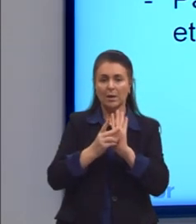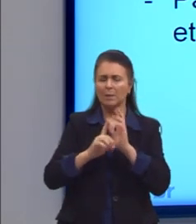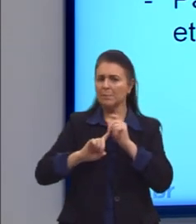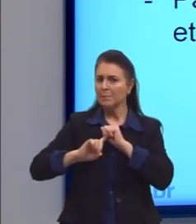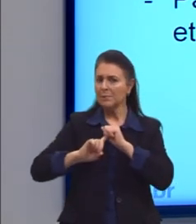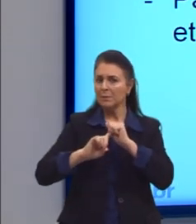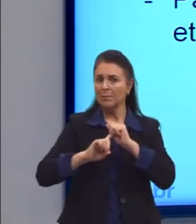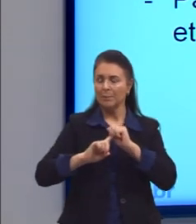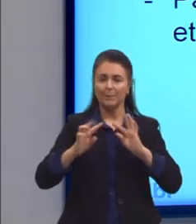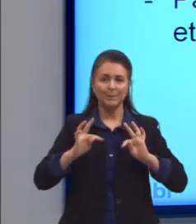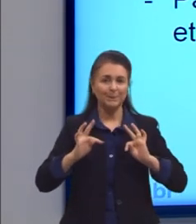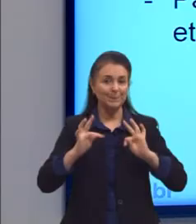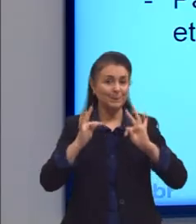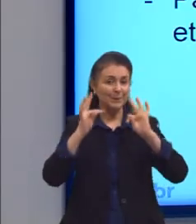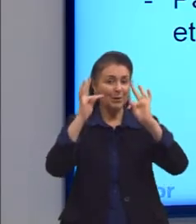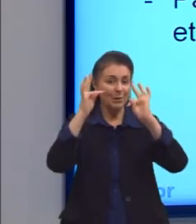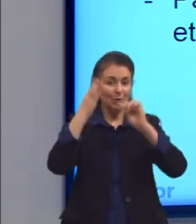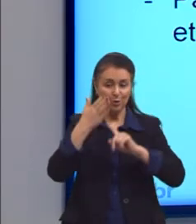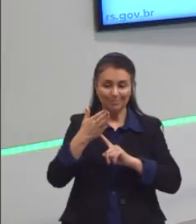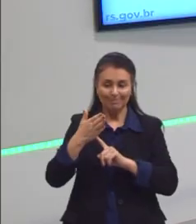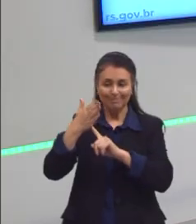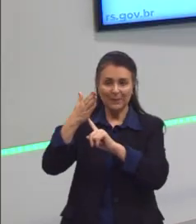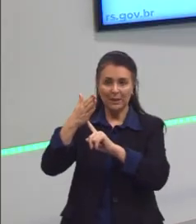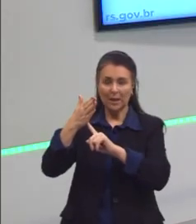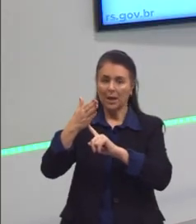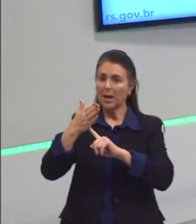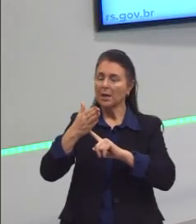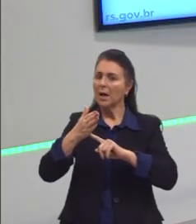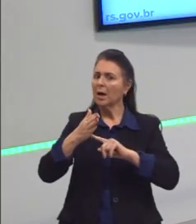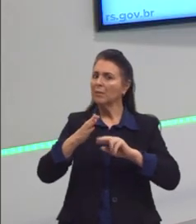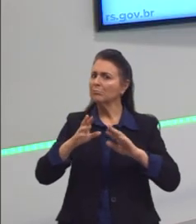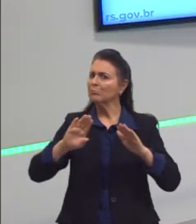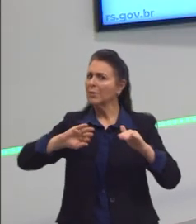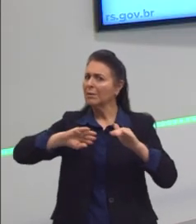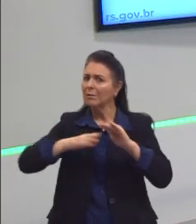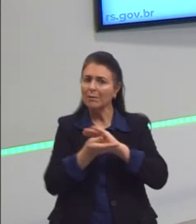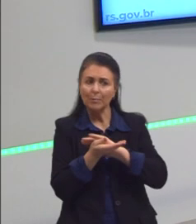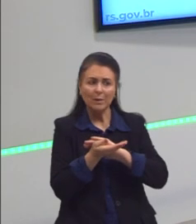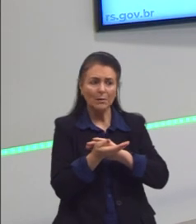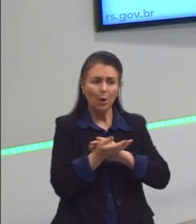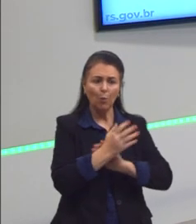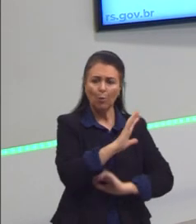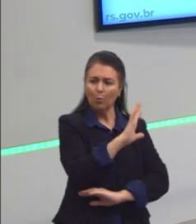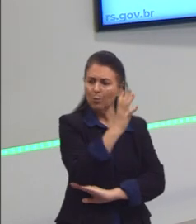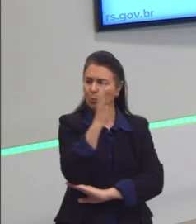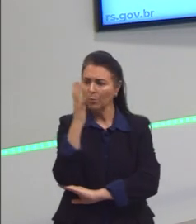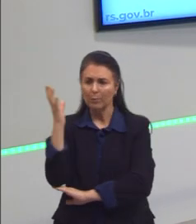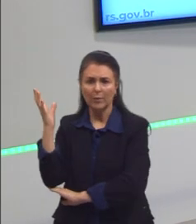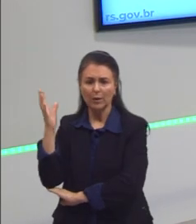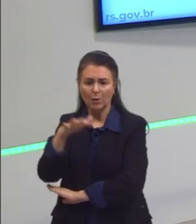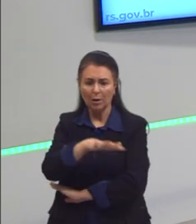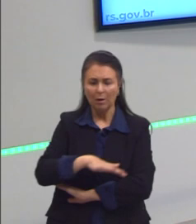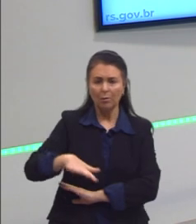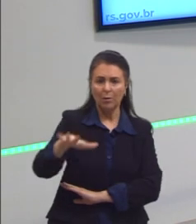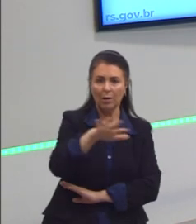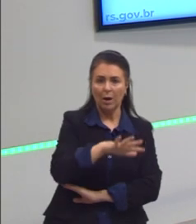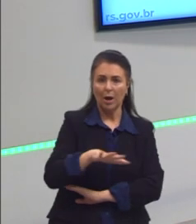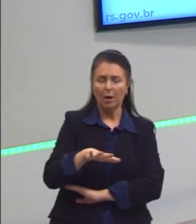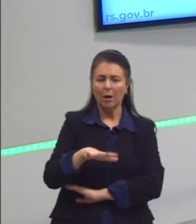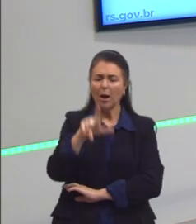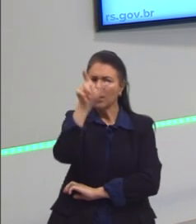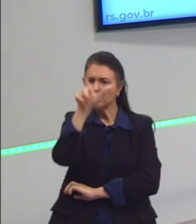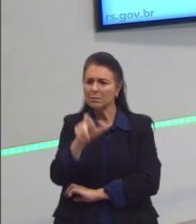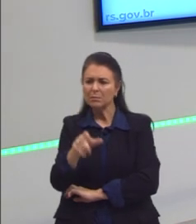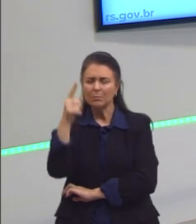que a tecnologia é uma questão de adaptação ao meio ambiente. Então, muitas pessoas acham de uma